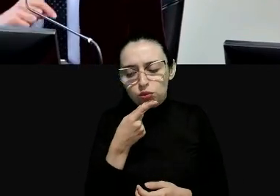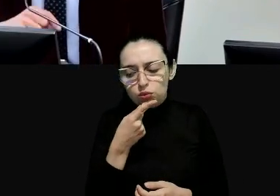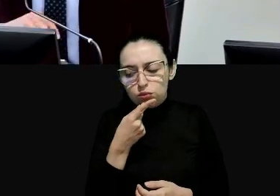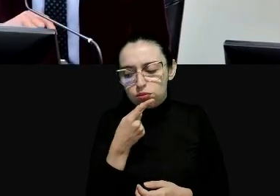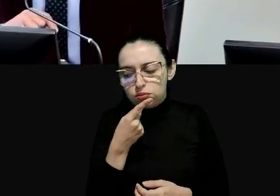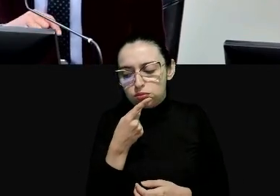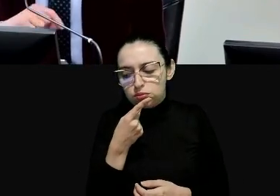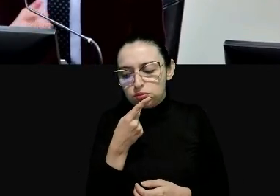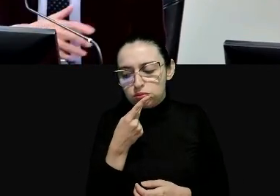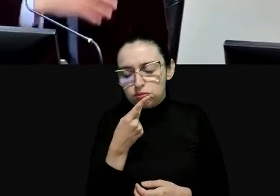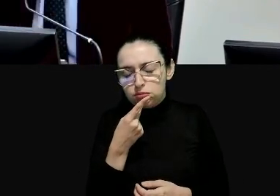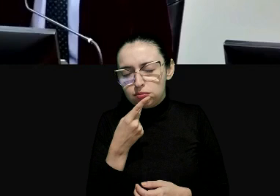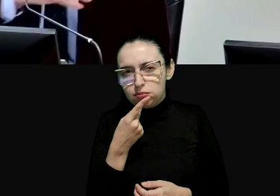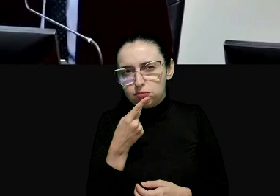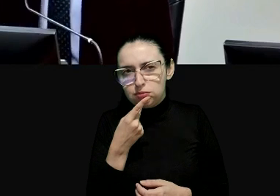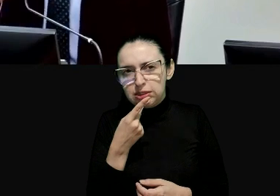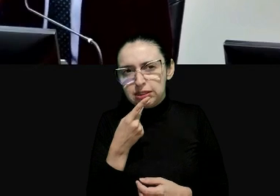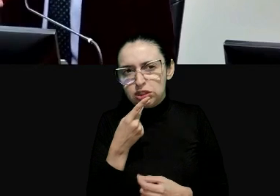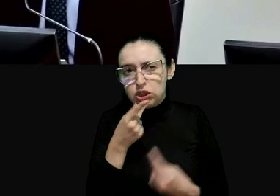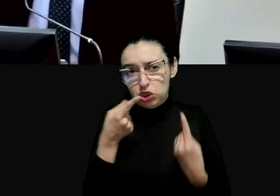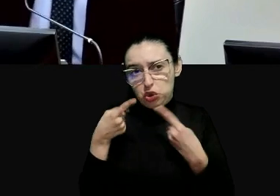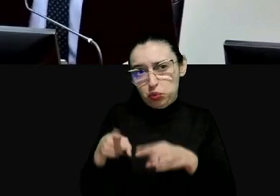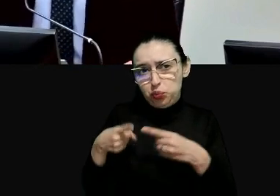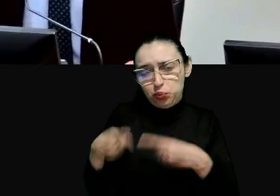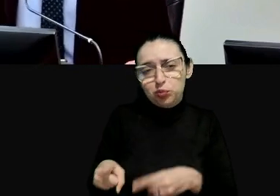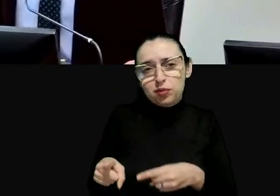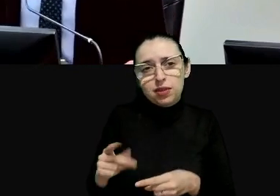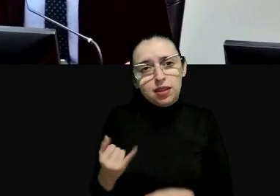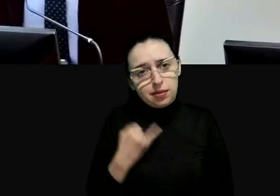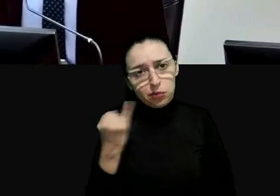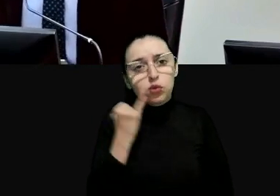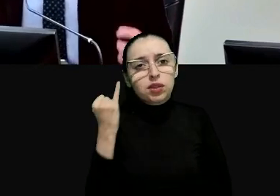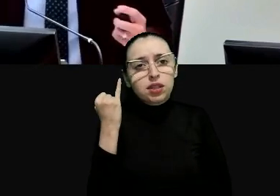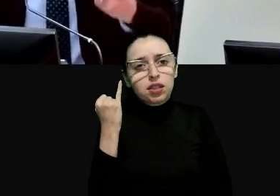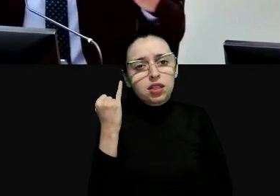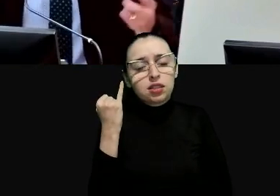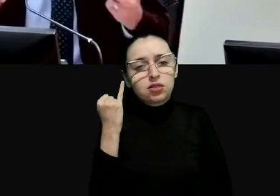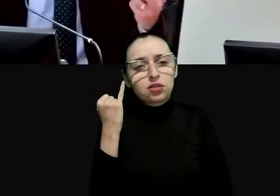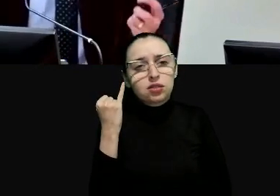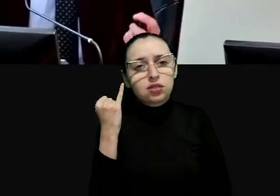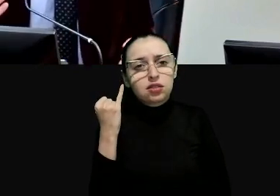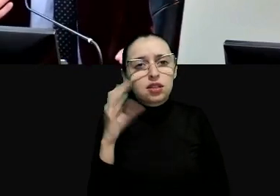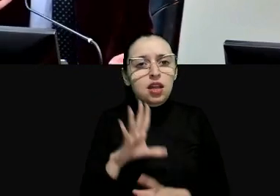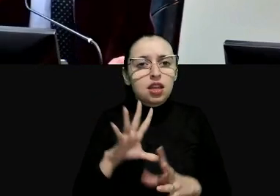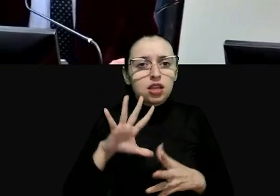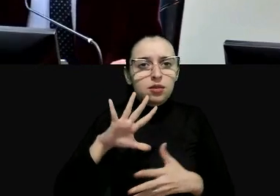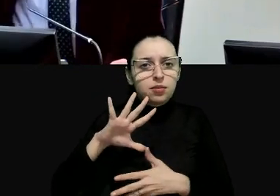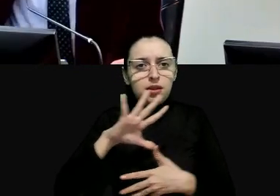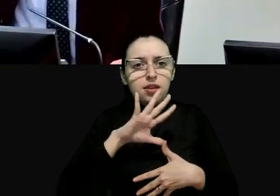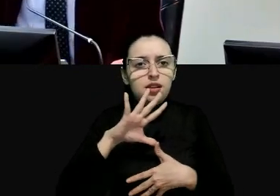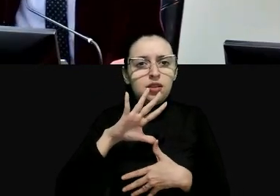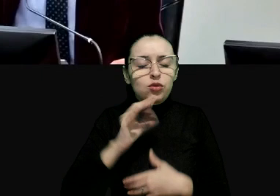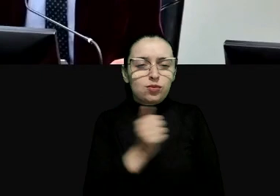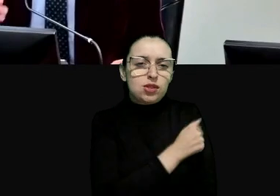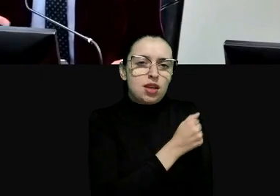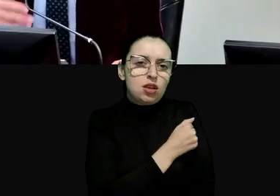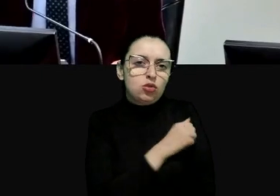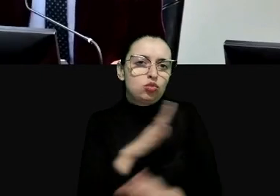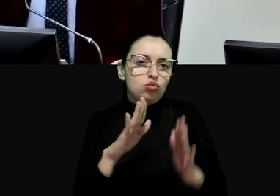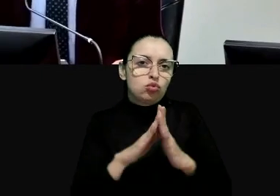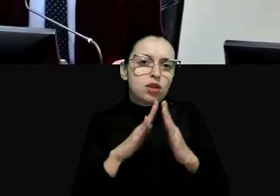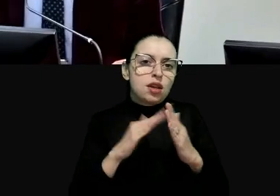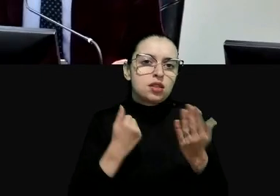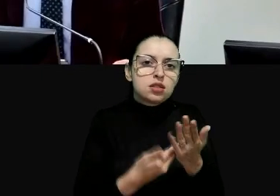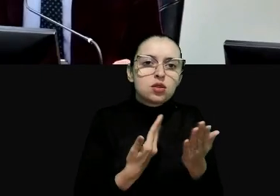que Ayala Ben-Vinisi é um inimigo não é bastante importante en cambio em América Latina os acadêmicos e